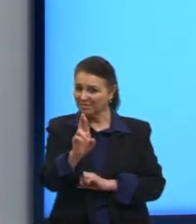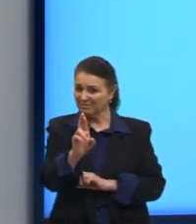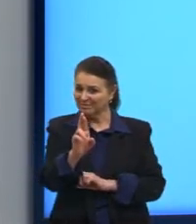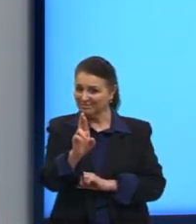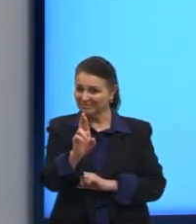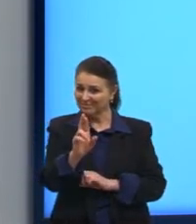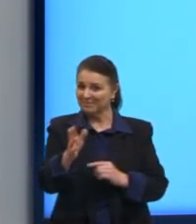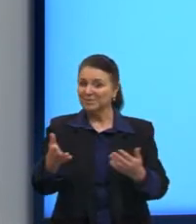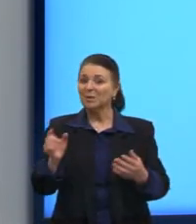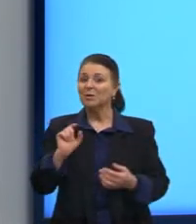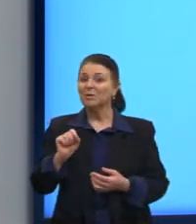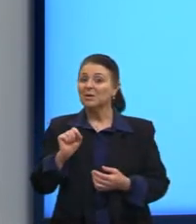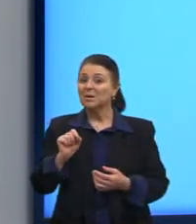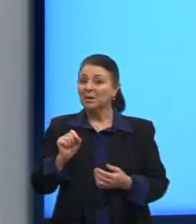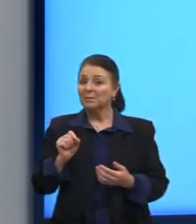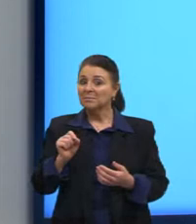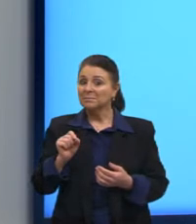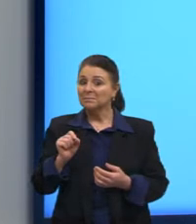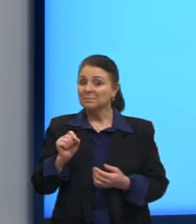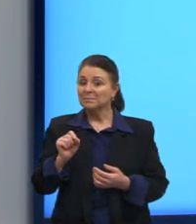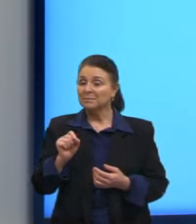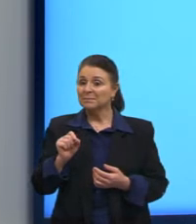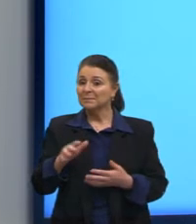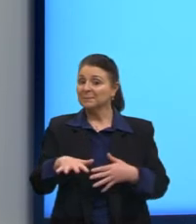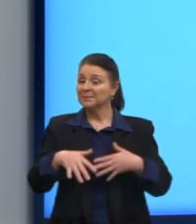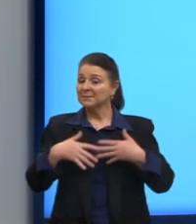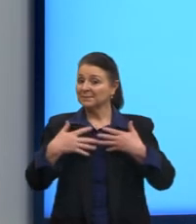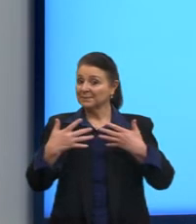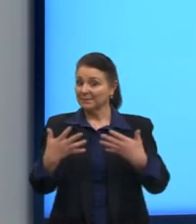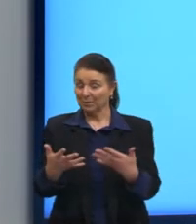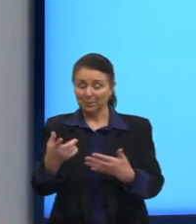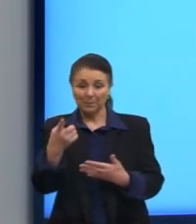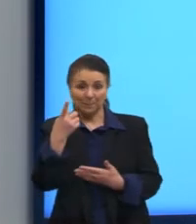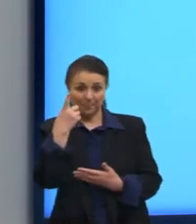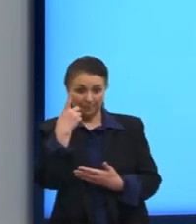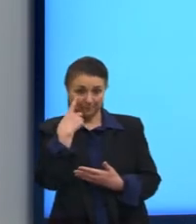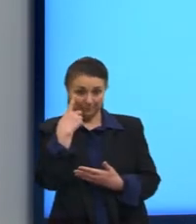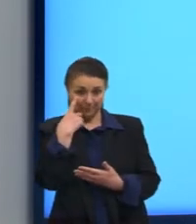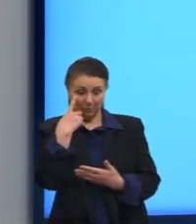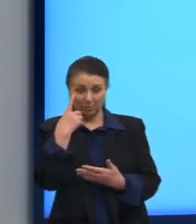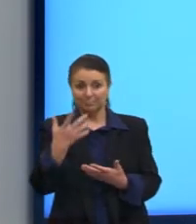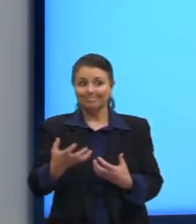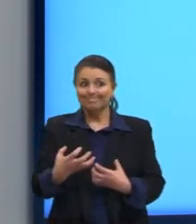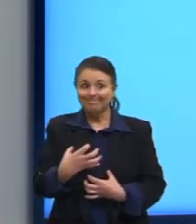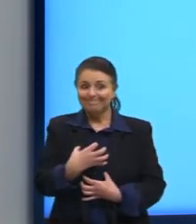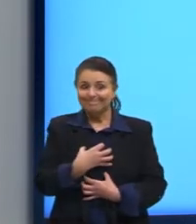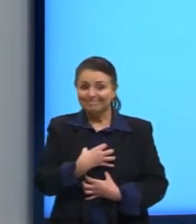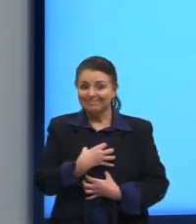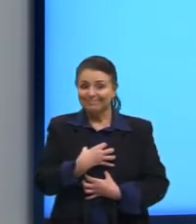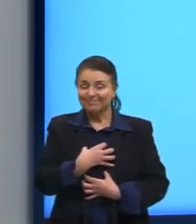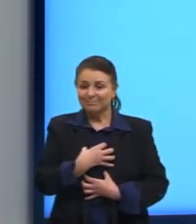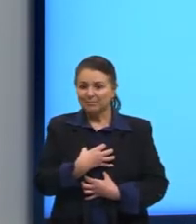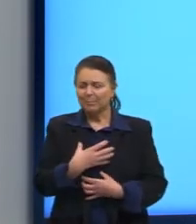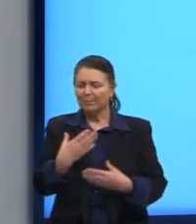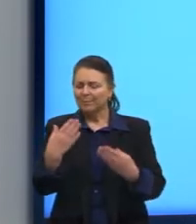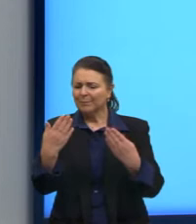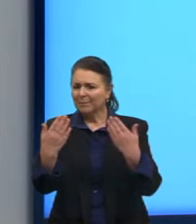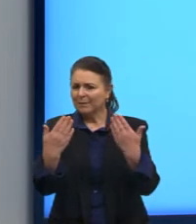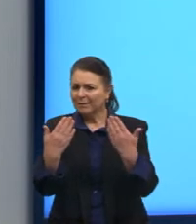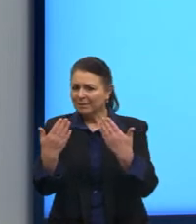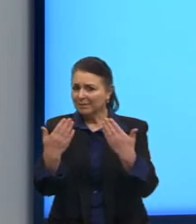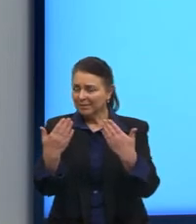essa perguntinha que eu deixei. Aqui eu trouxe, então, uma situação, né? Para a gente analisar.